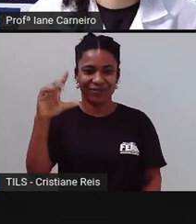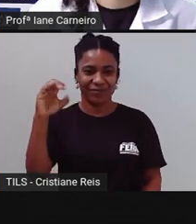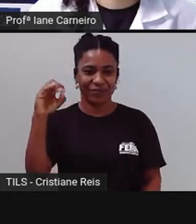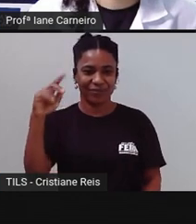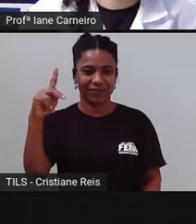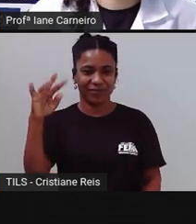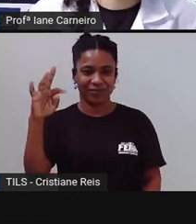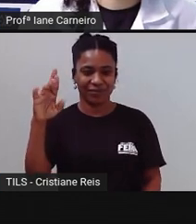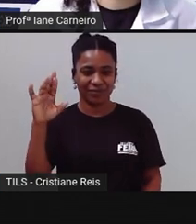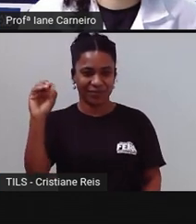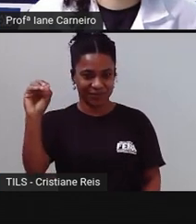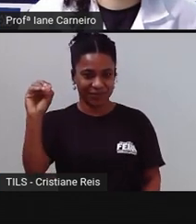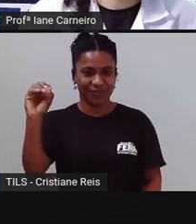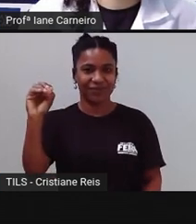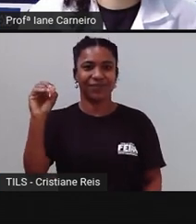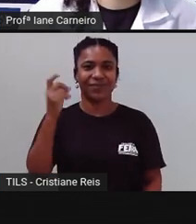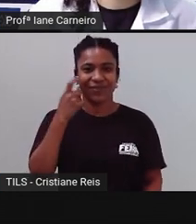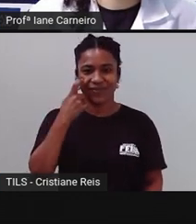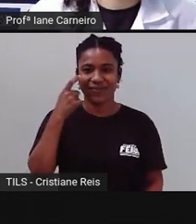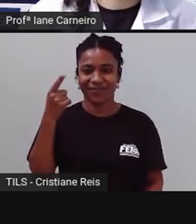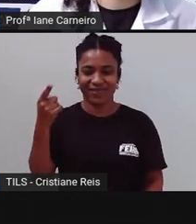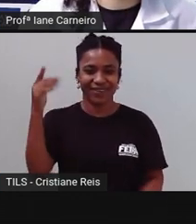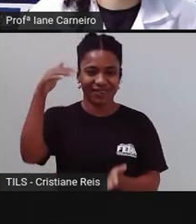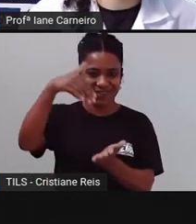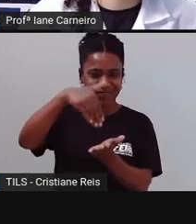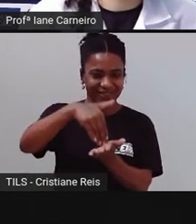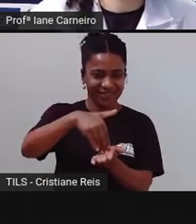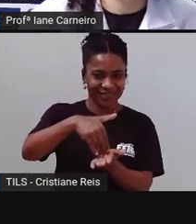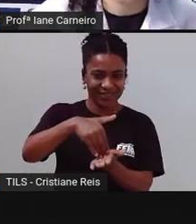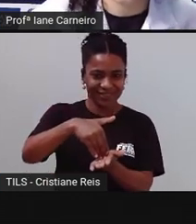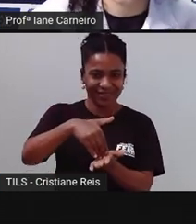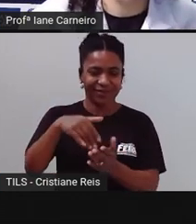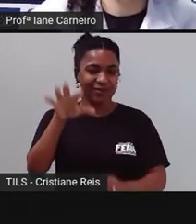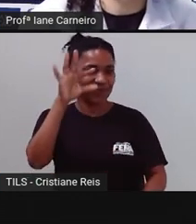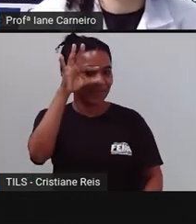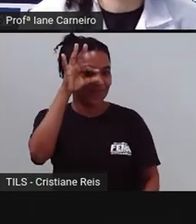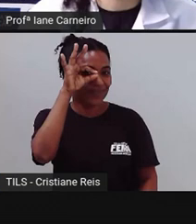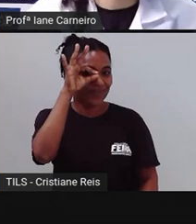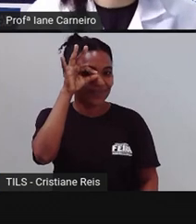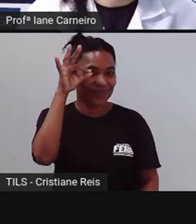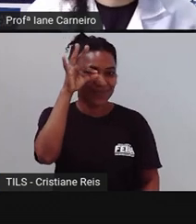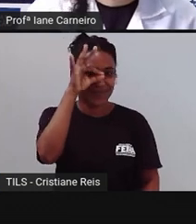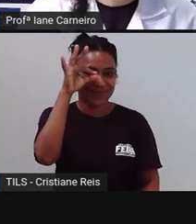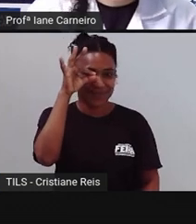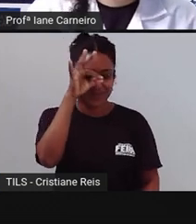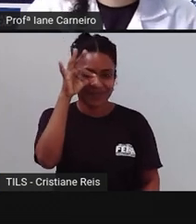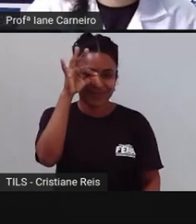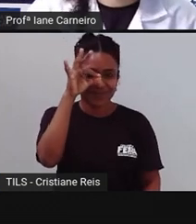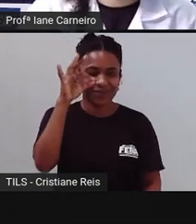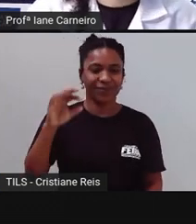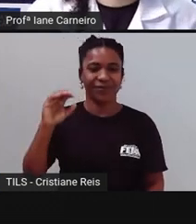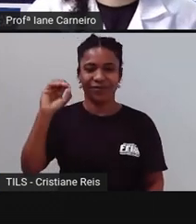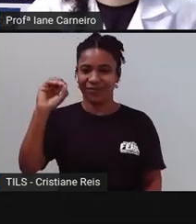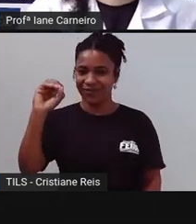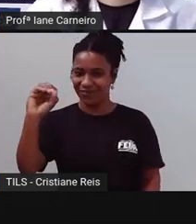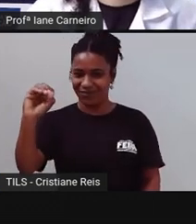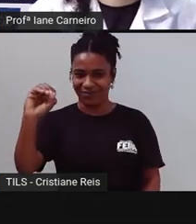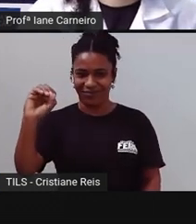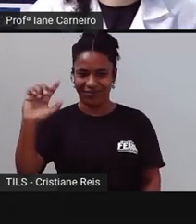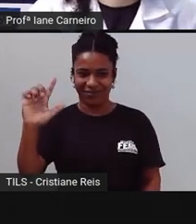E para terminar, a letra inicial da palavra olho é a letra O.